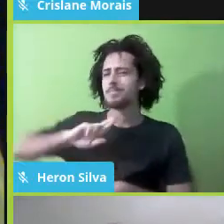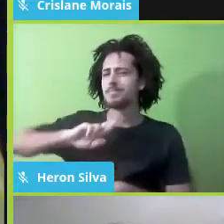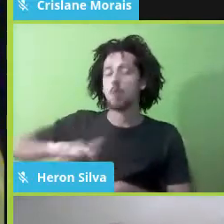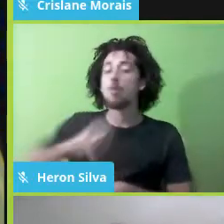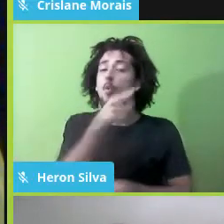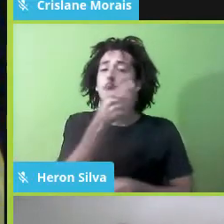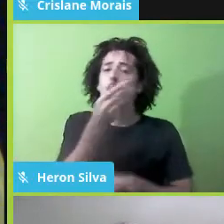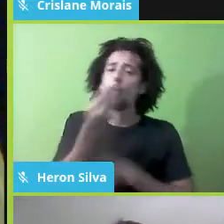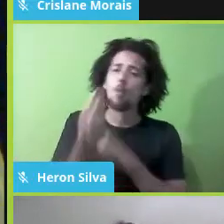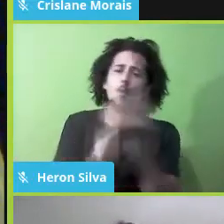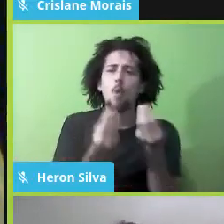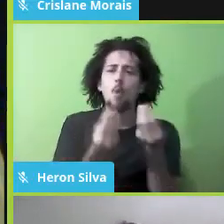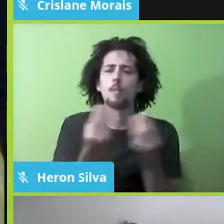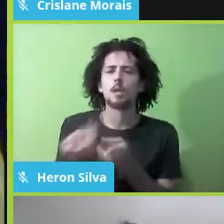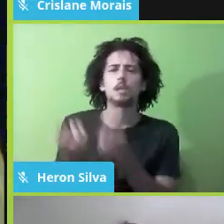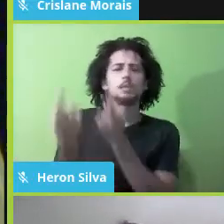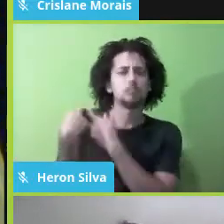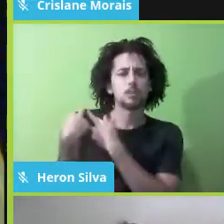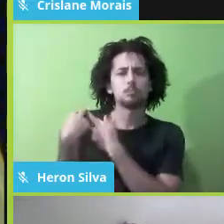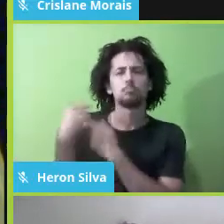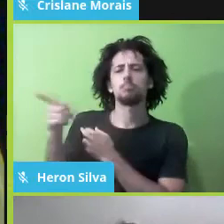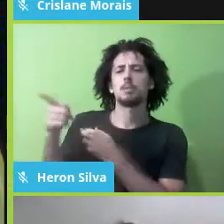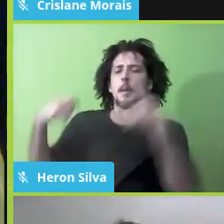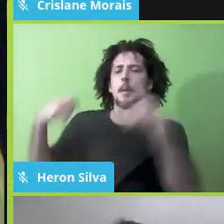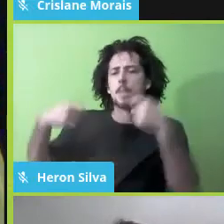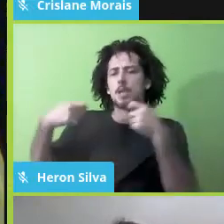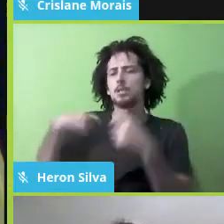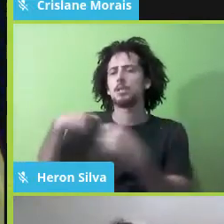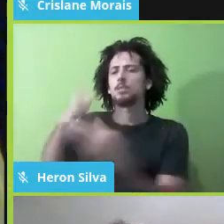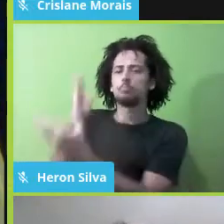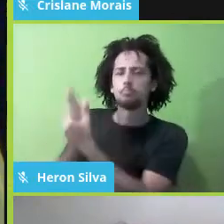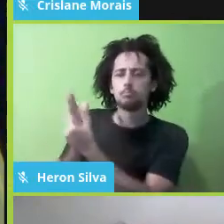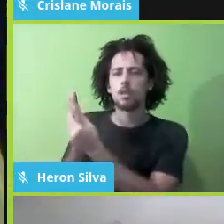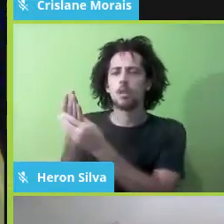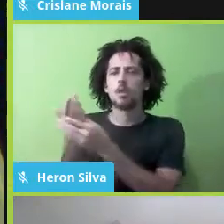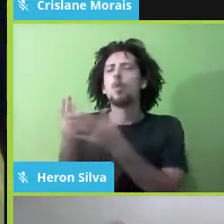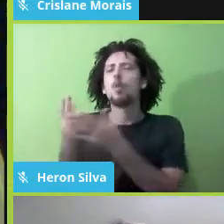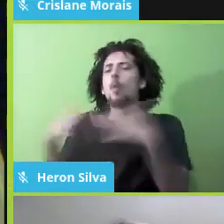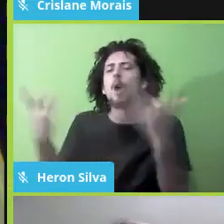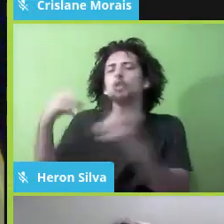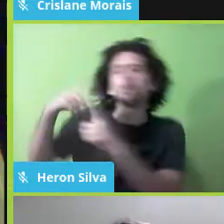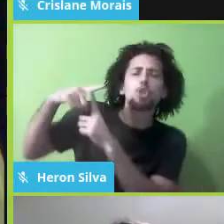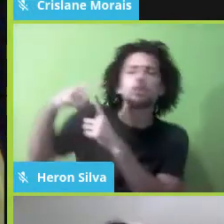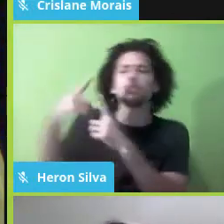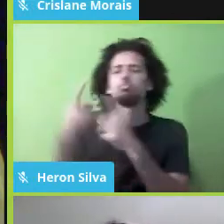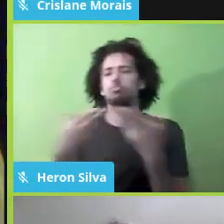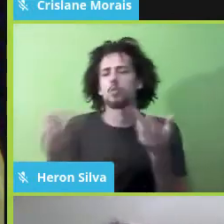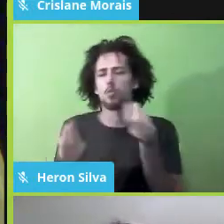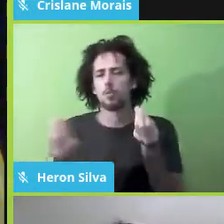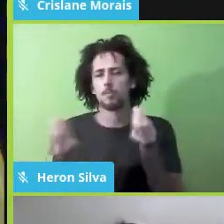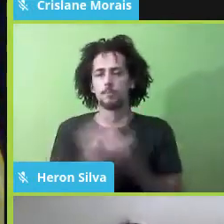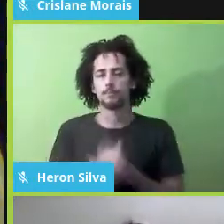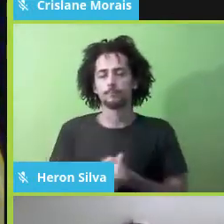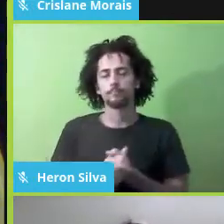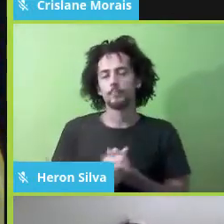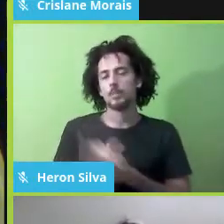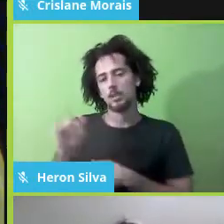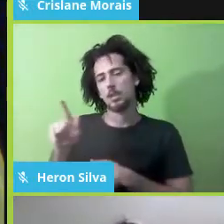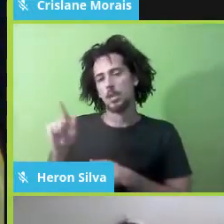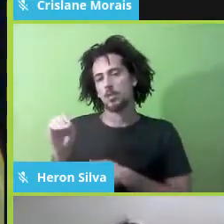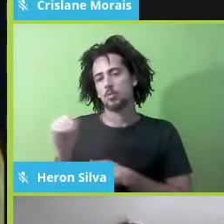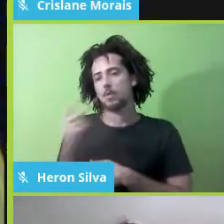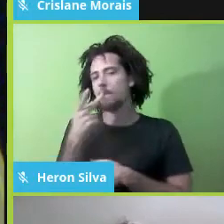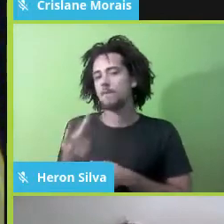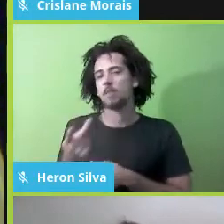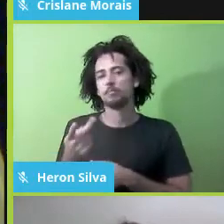responsabilizações ele já deveria ter sofrido ou que tipo de ações, né? É, Iago, rigorosamente, a gente não podia estar vivendo essa